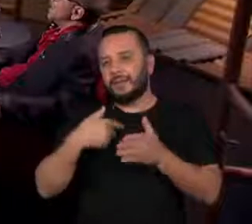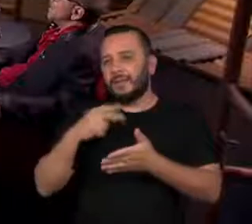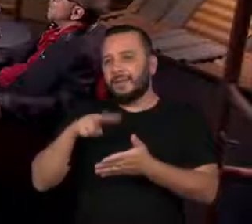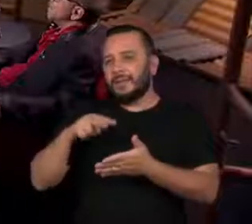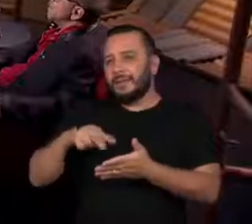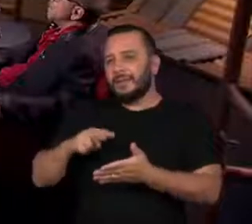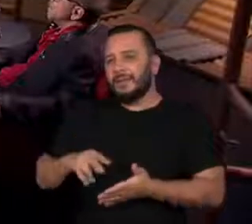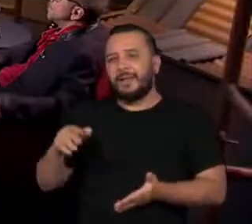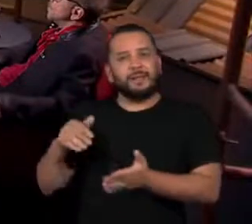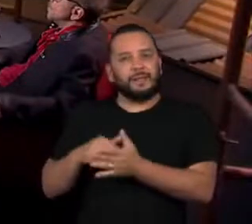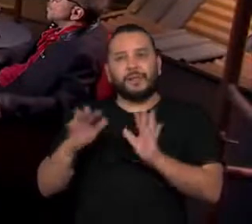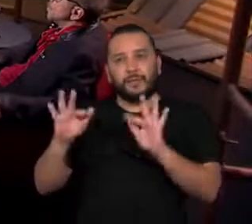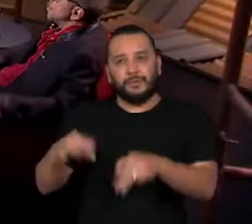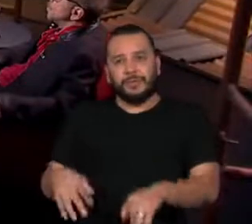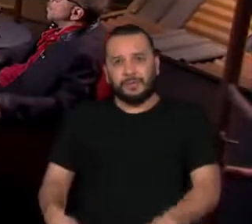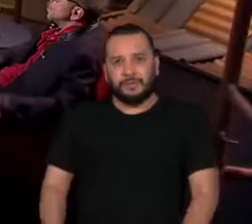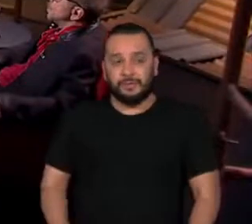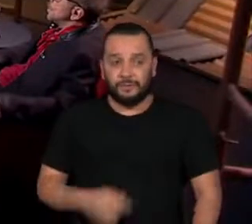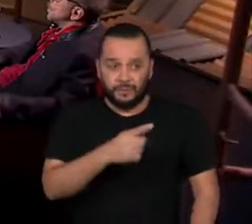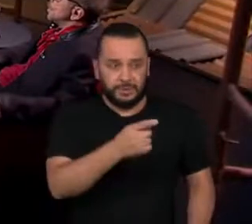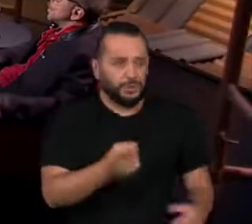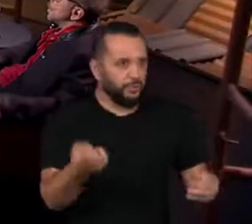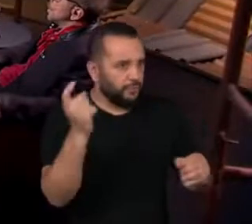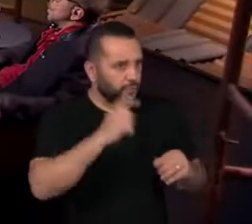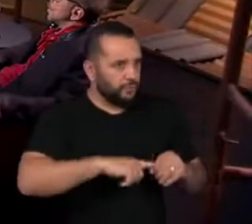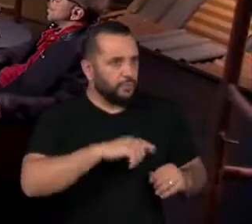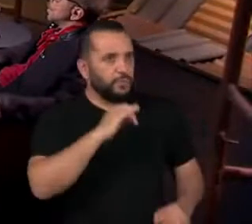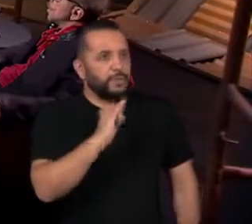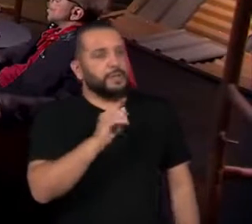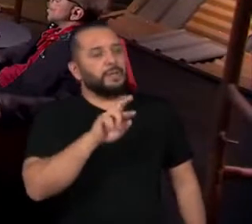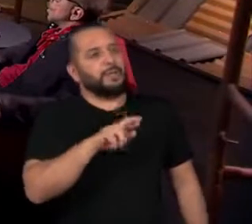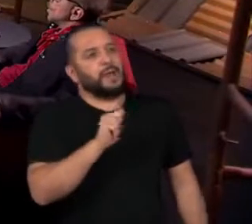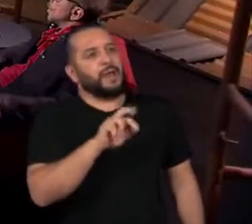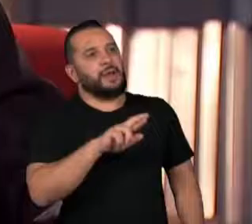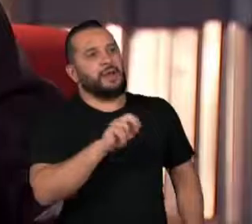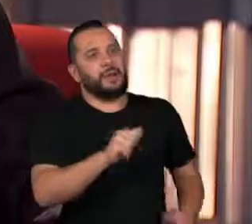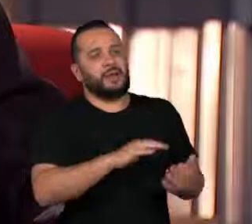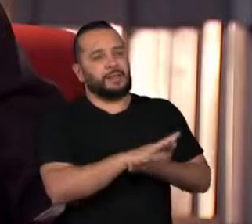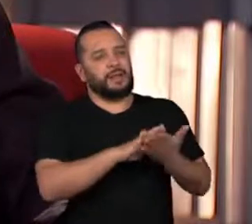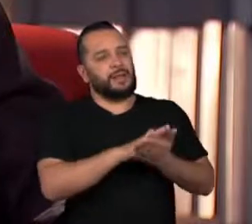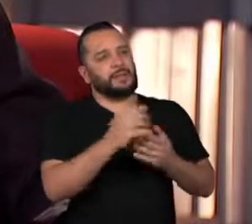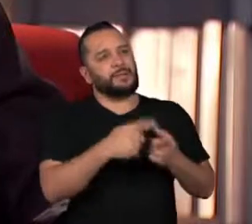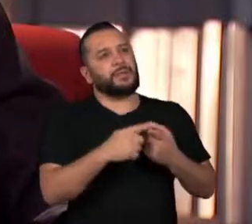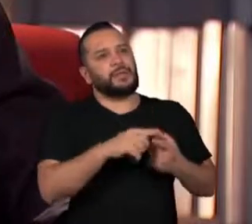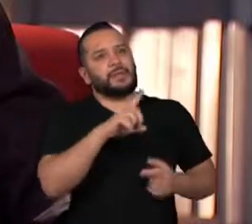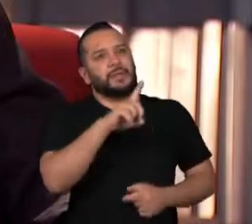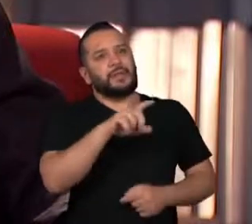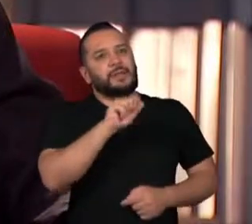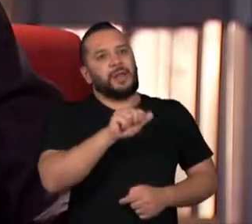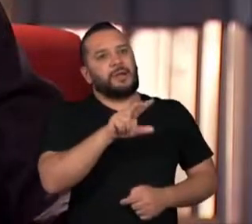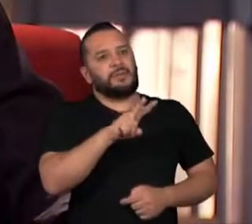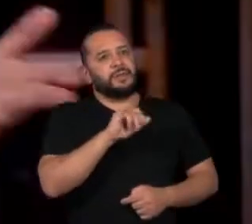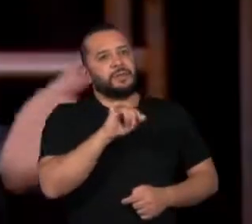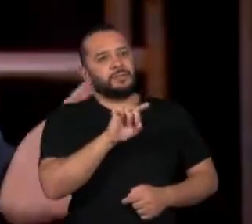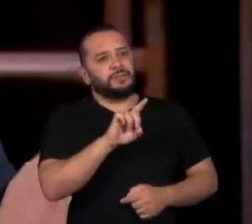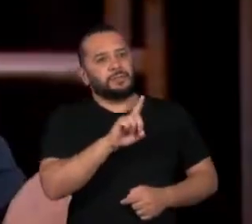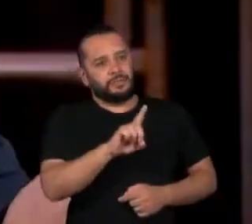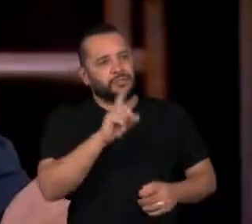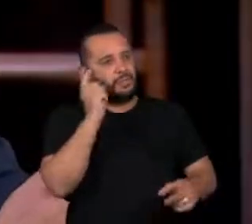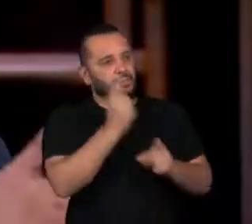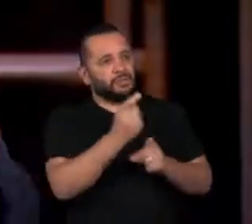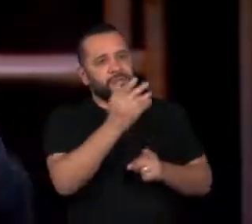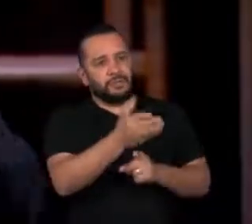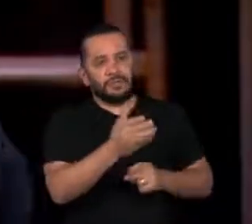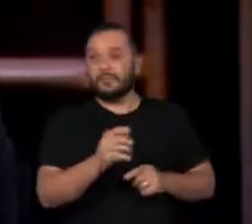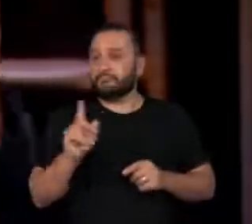E você não voltou a Irará porque o David Byrne te achou. É. E aí, naquele show de